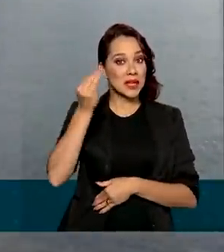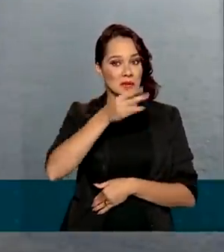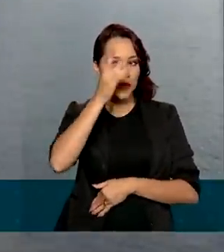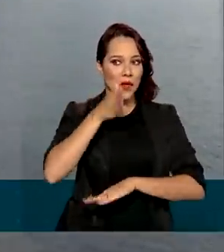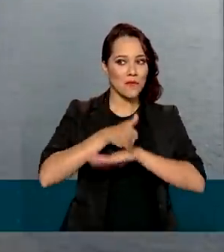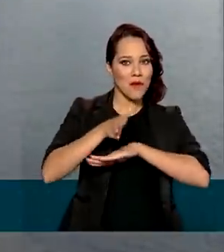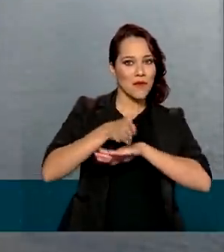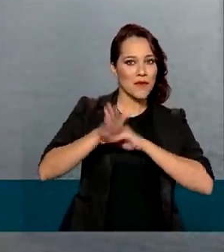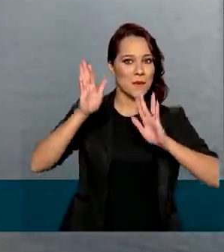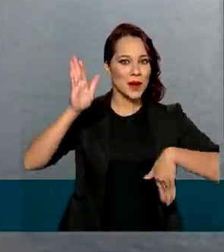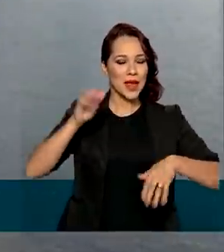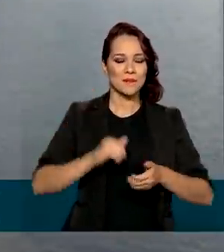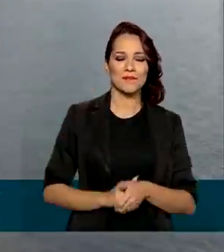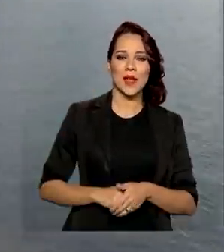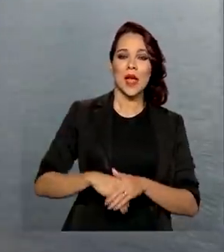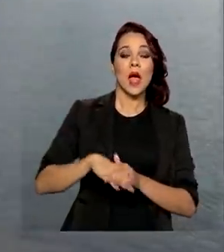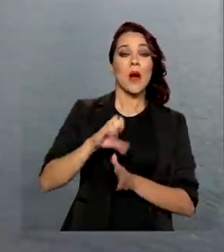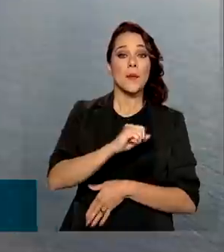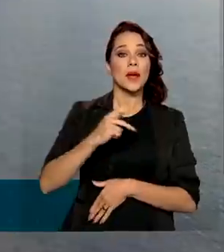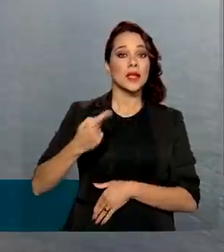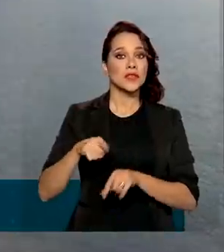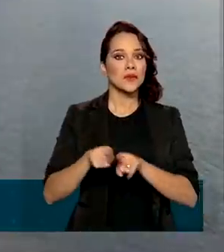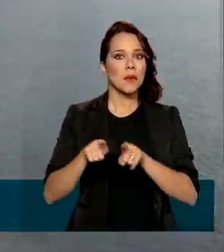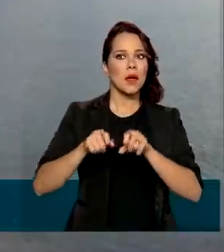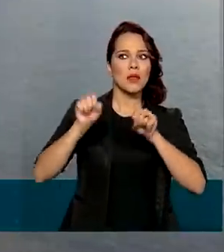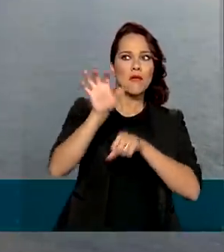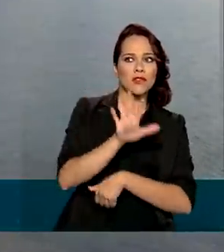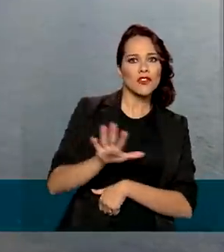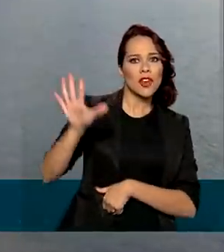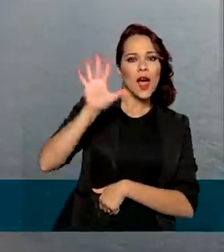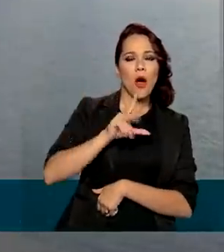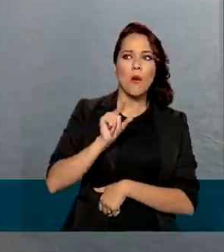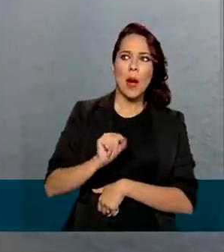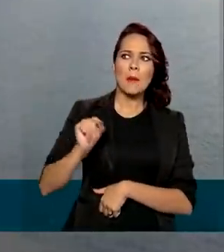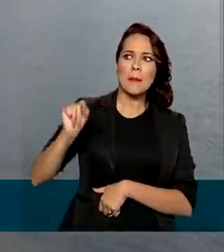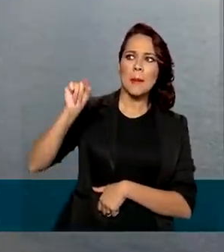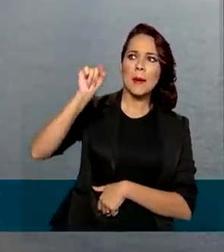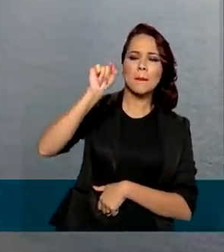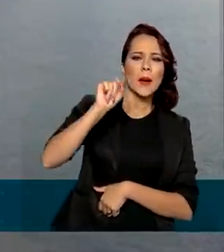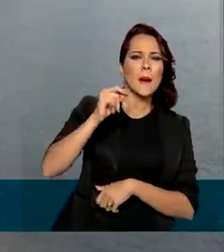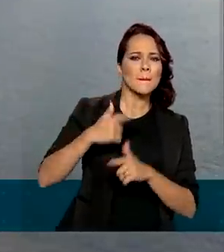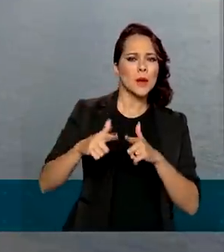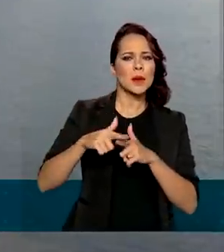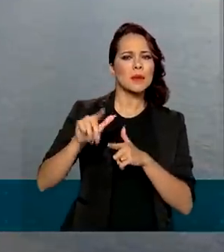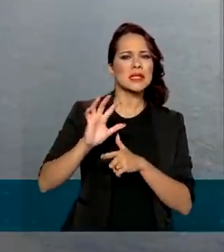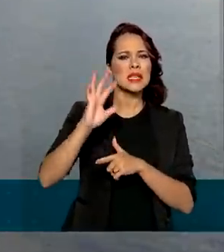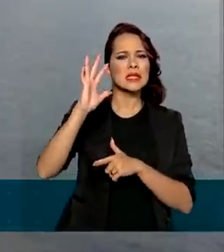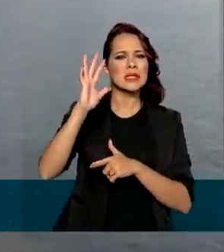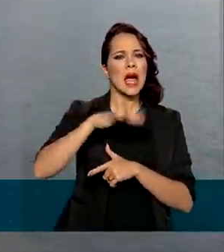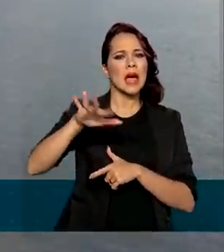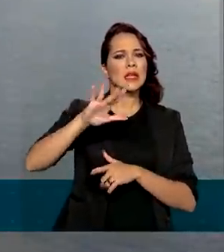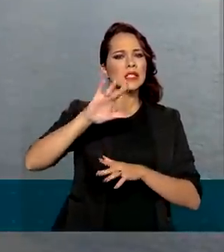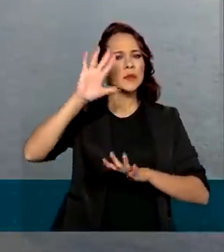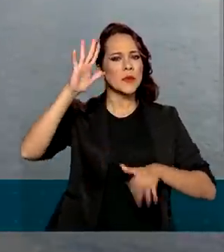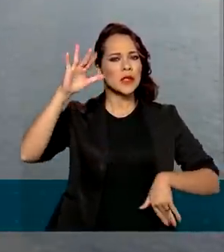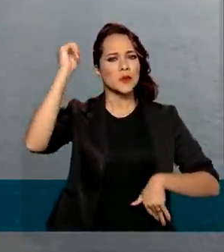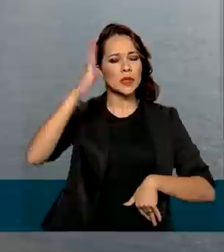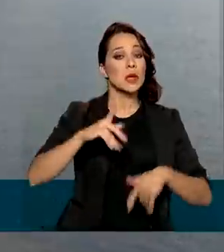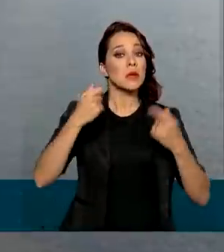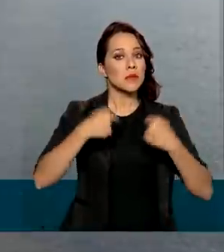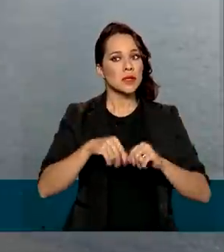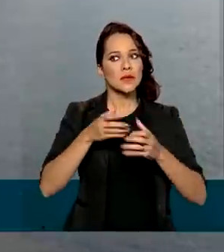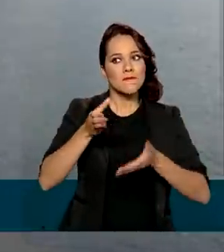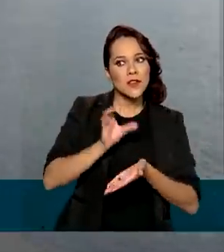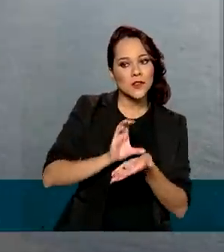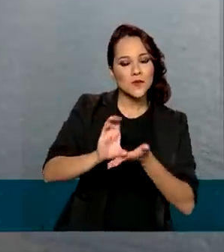frequentadores, o Praia Limpa também oferece um panorama sobre os pontos críticos das praias do Brasil, locais onde são necessários